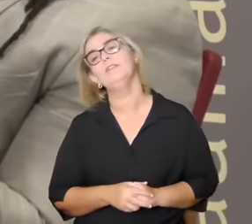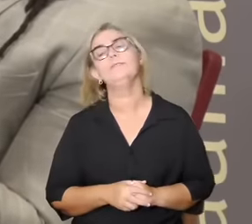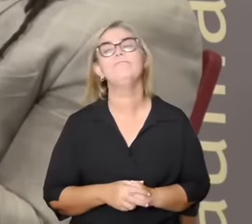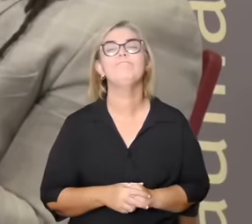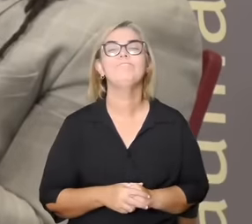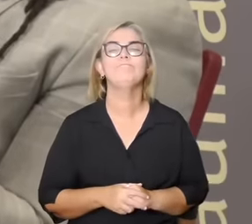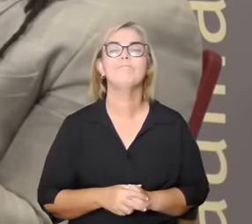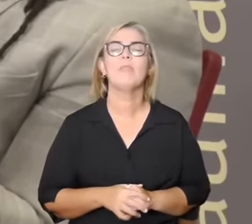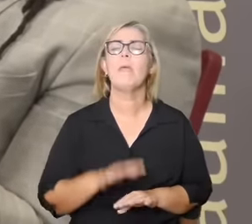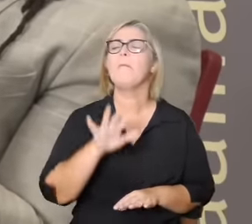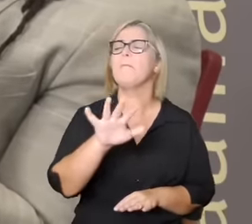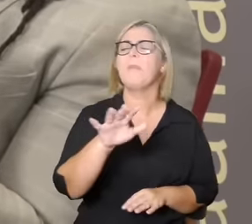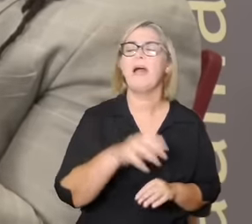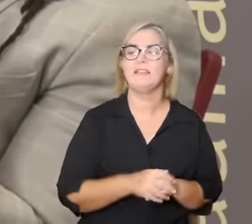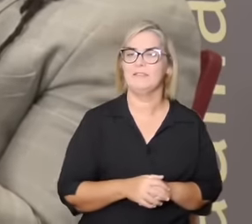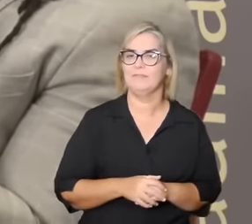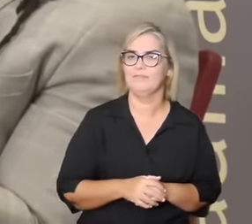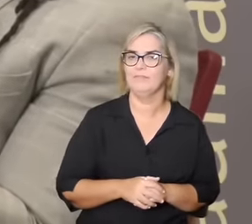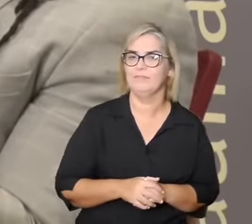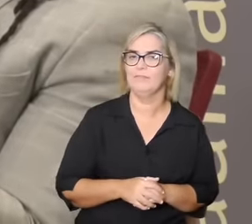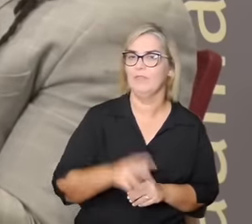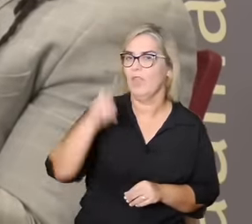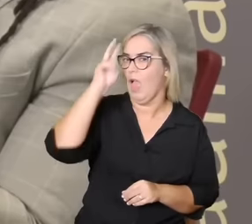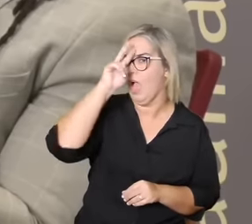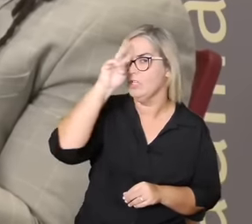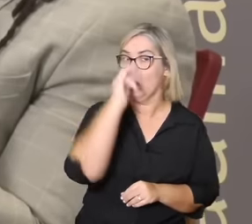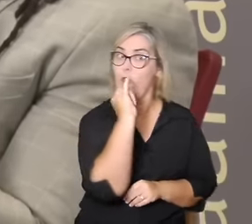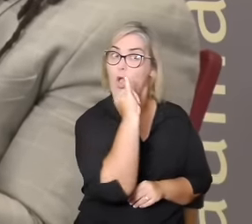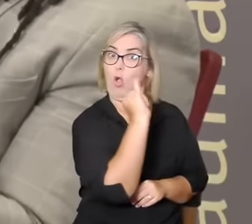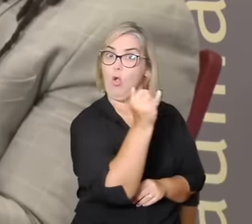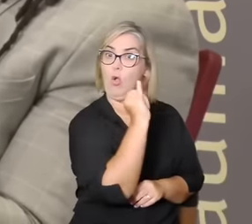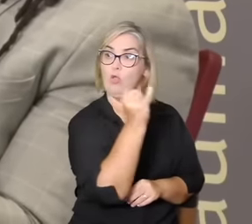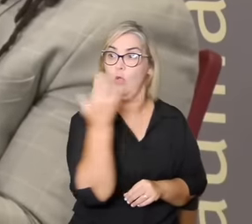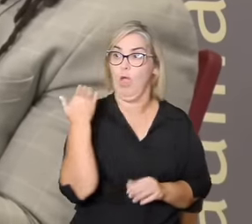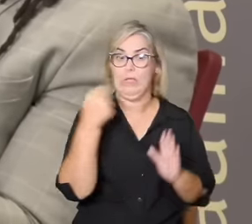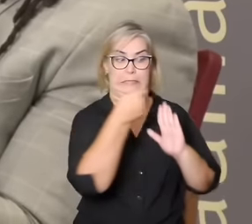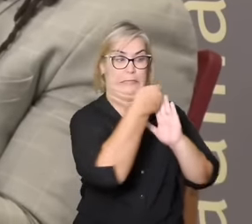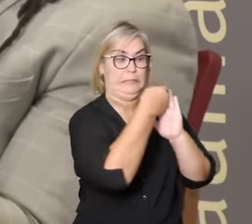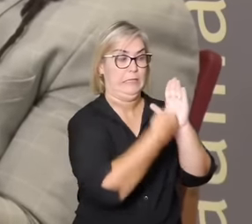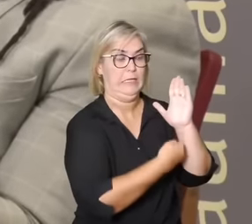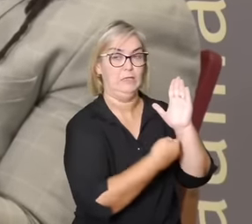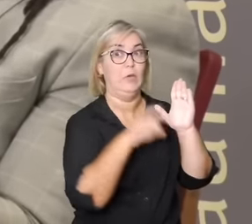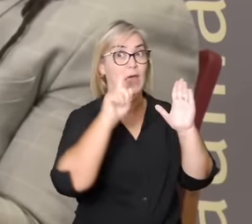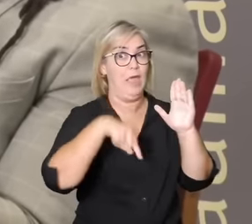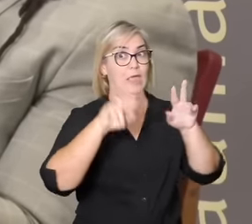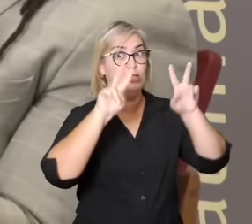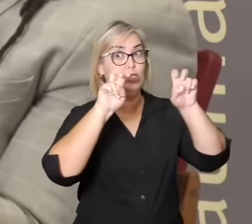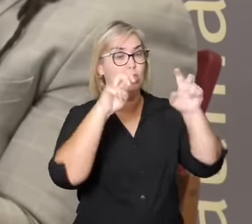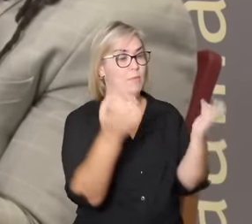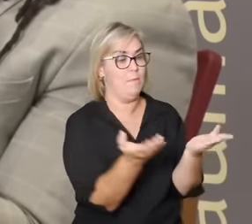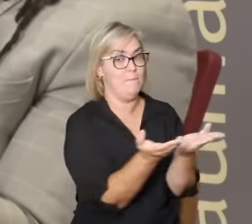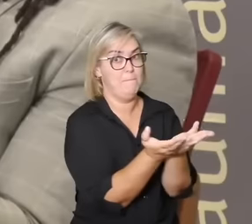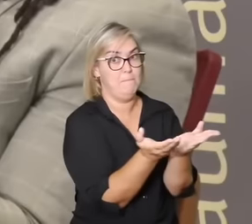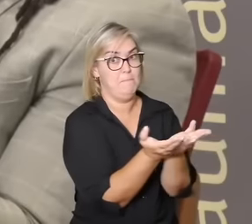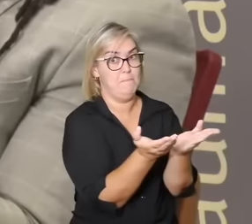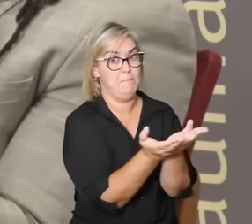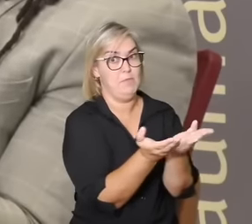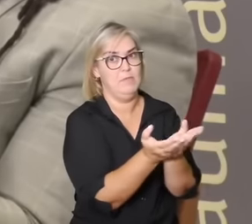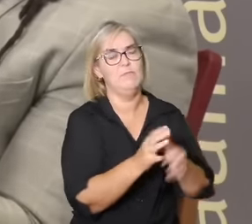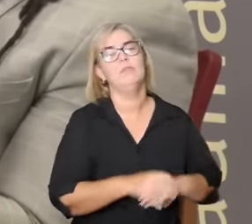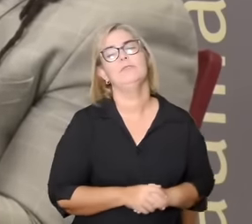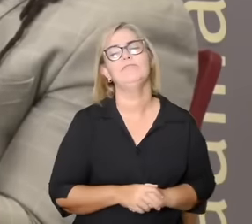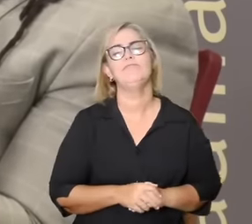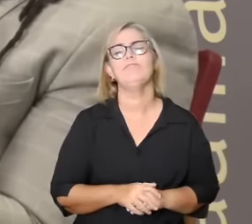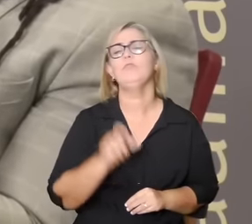da Bíblia ele está falando de tradição abrâmica o está na tradição abrâmica que está nas religiões do